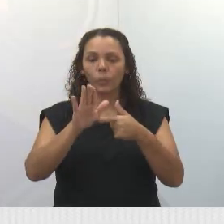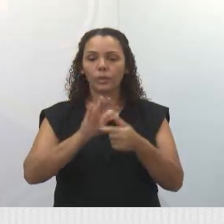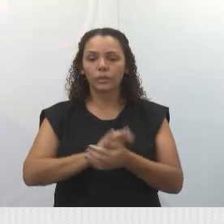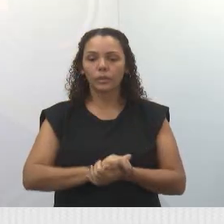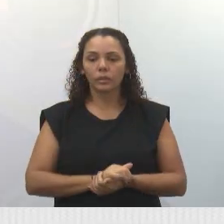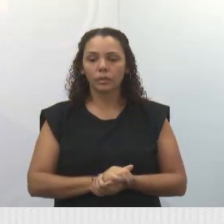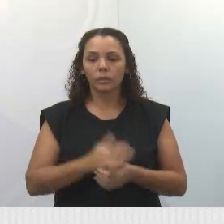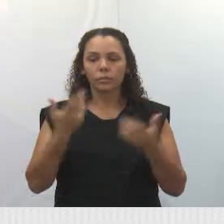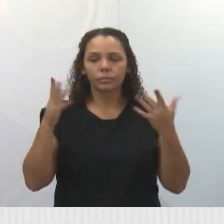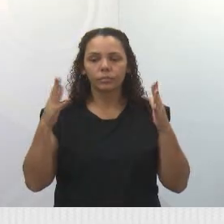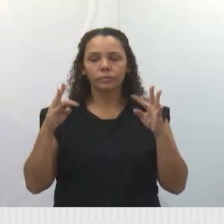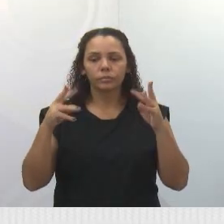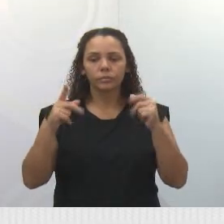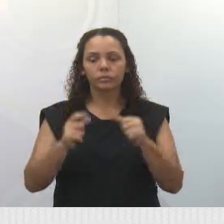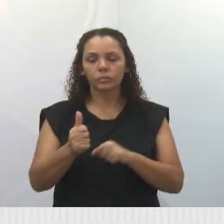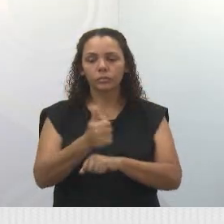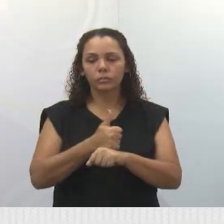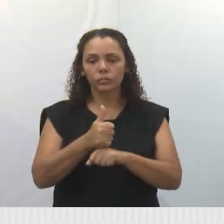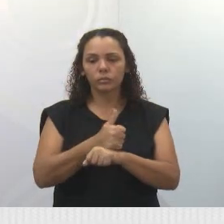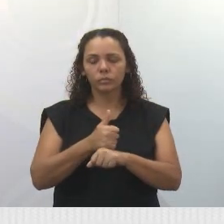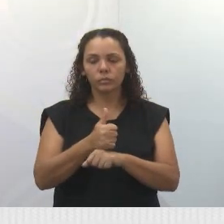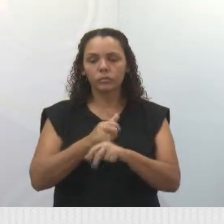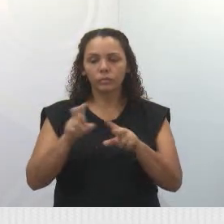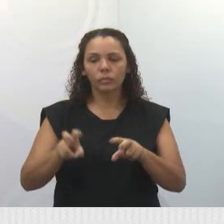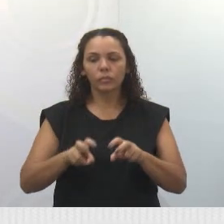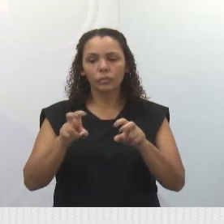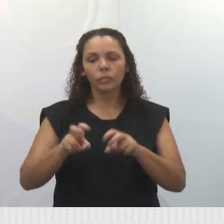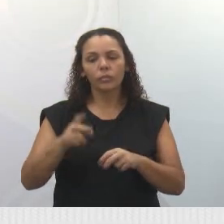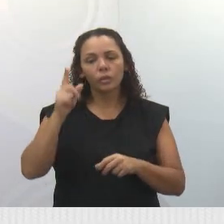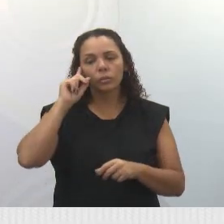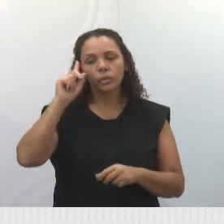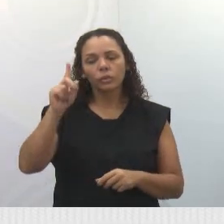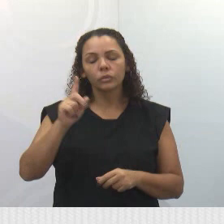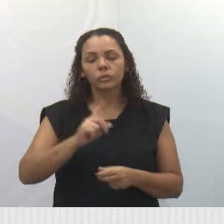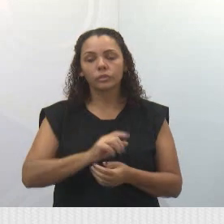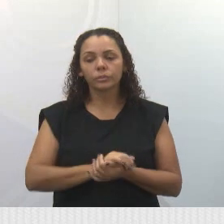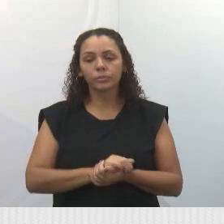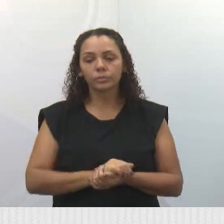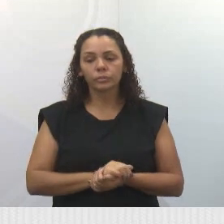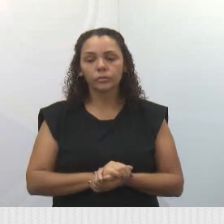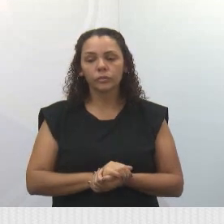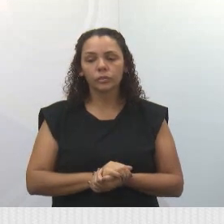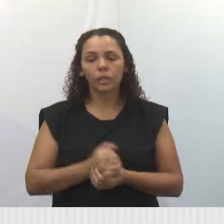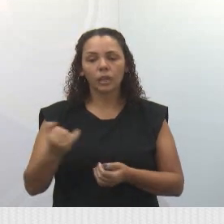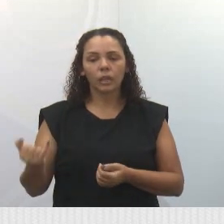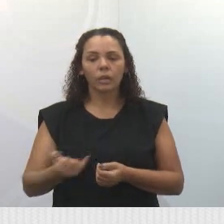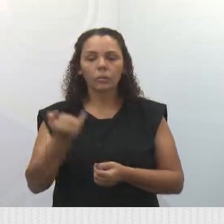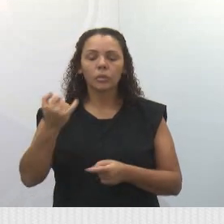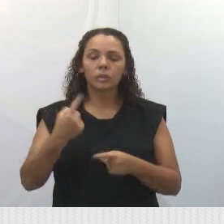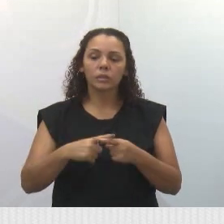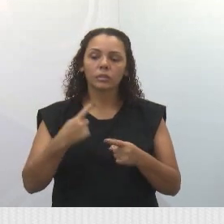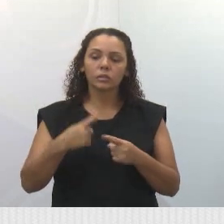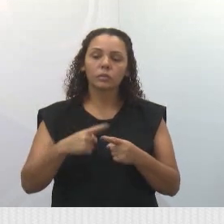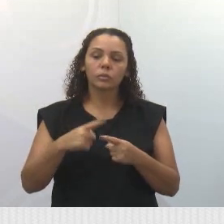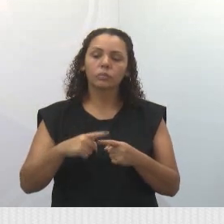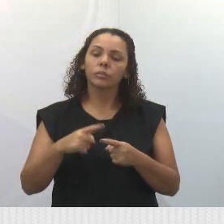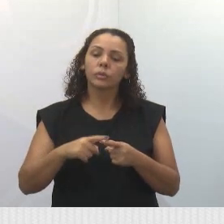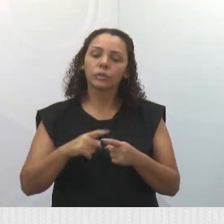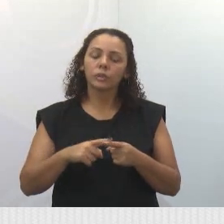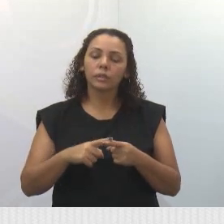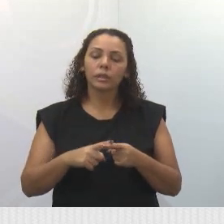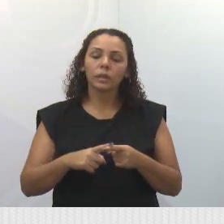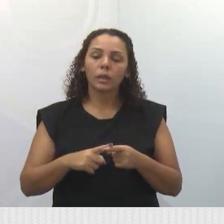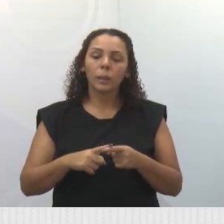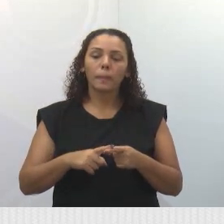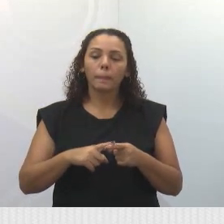Eu quero parabenizar todos os agrônomos pelo Dia Internacional do Agrônomo. O agrônomo é muito importante na produção e